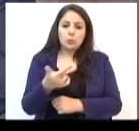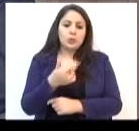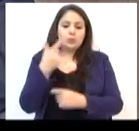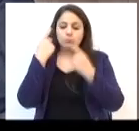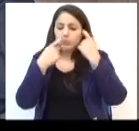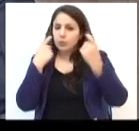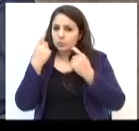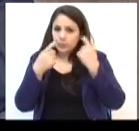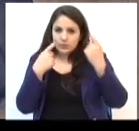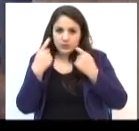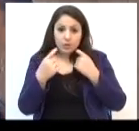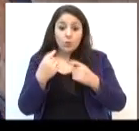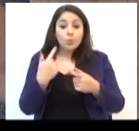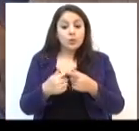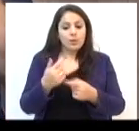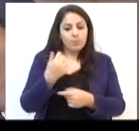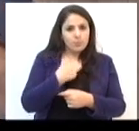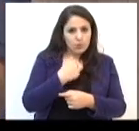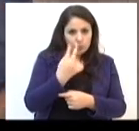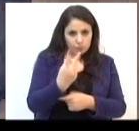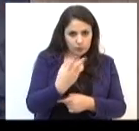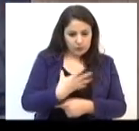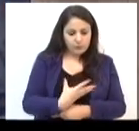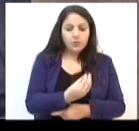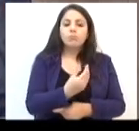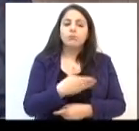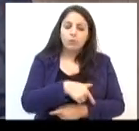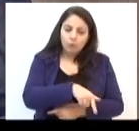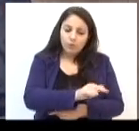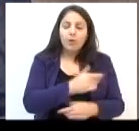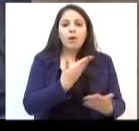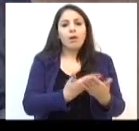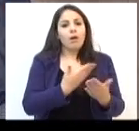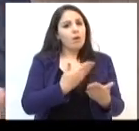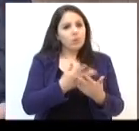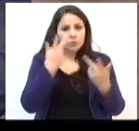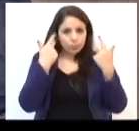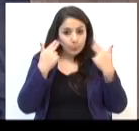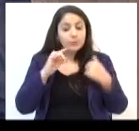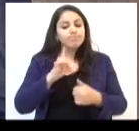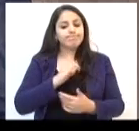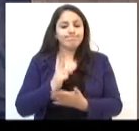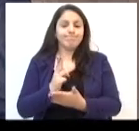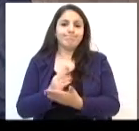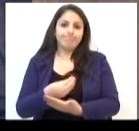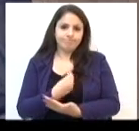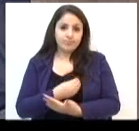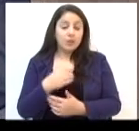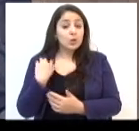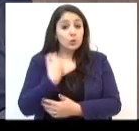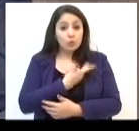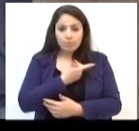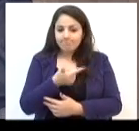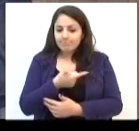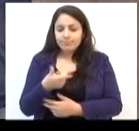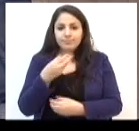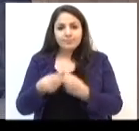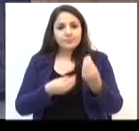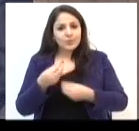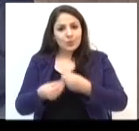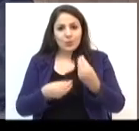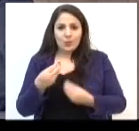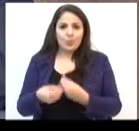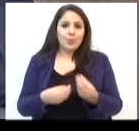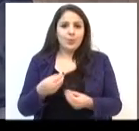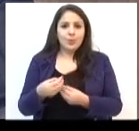não há motivo para preocupação, meus dois filhos vão para a aula hoje, normalmente, e a gente tem que tocar a vida. Nós não temos